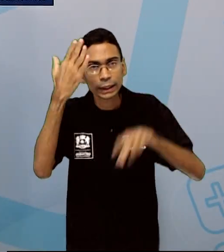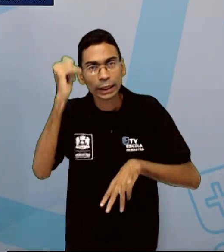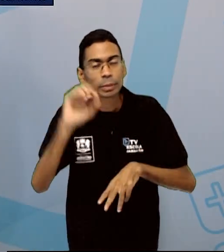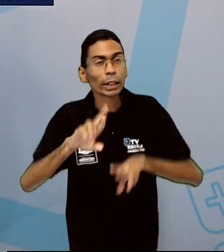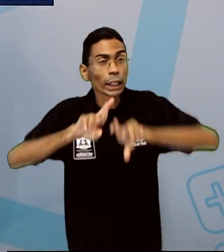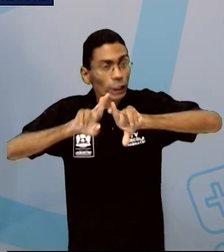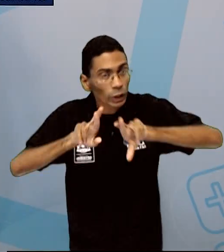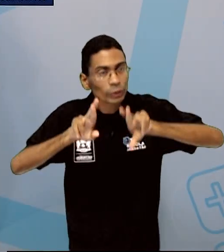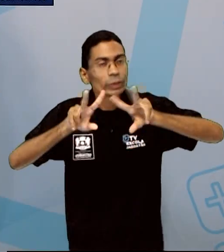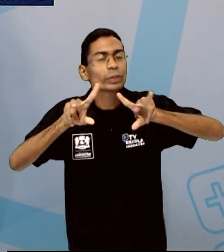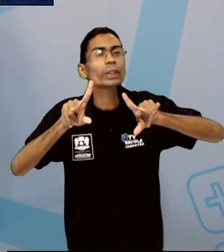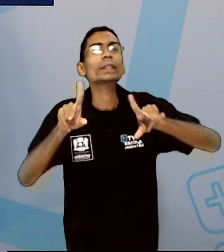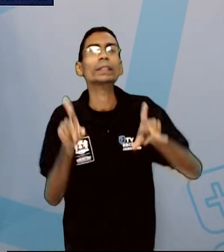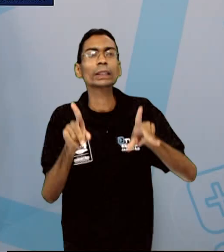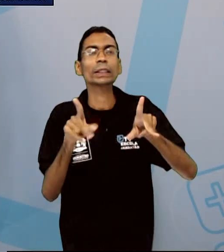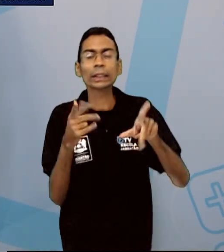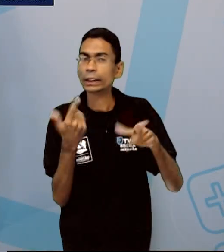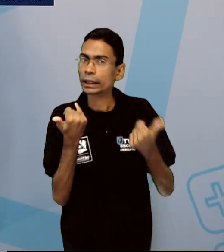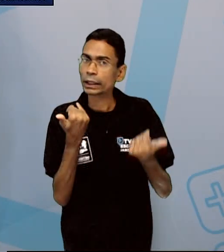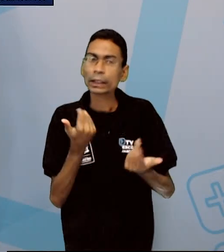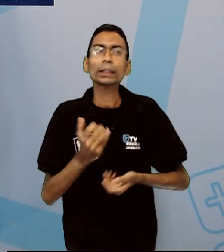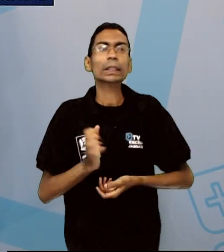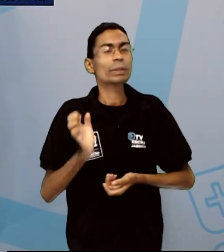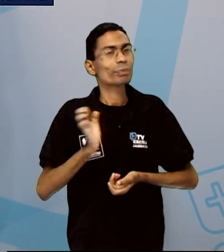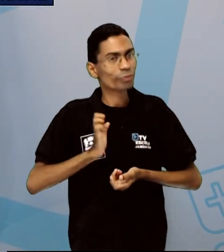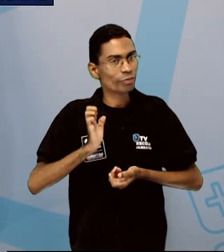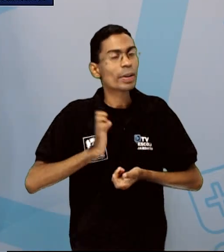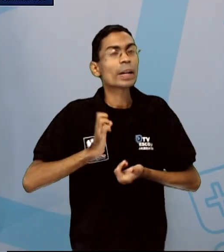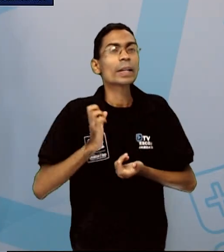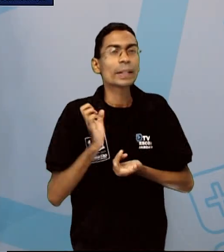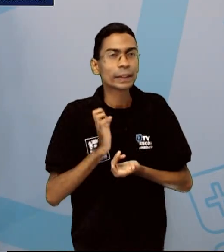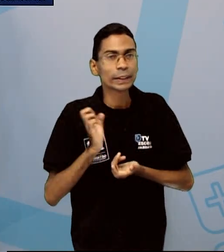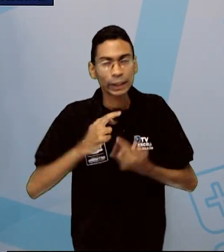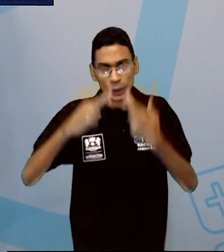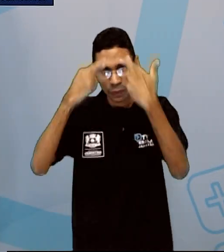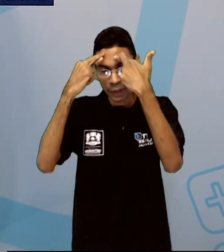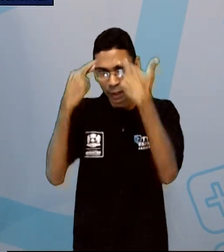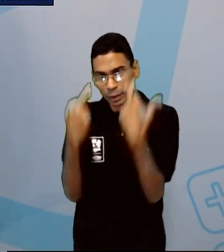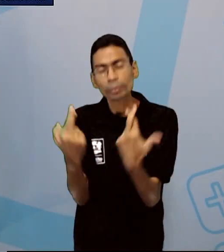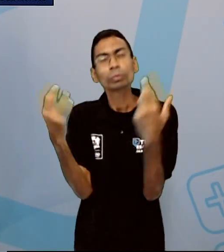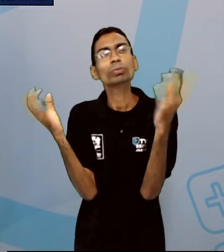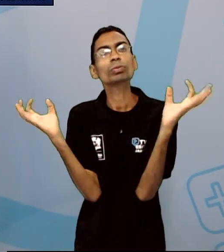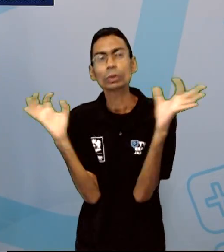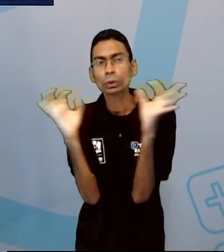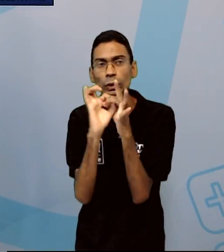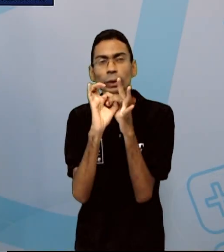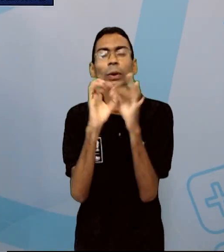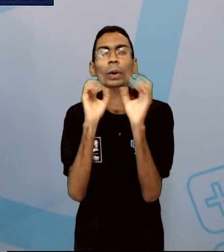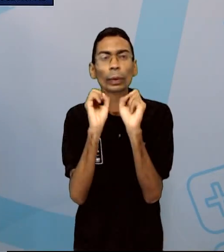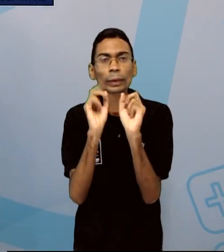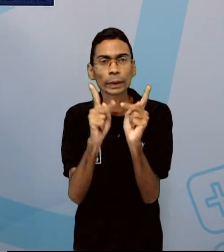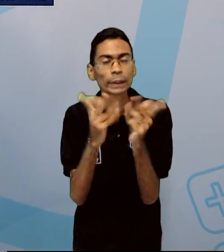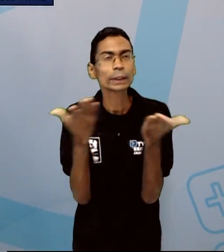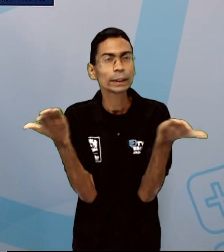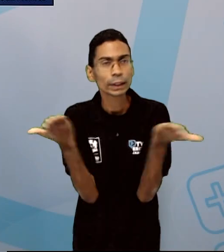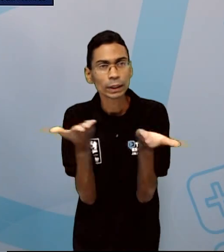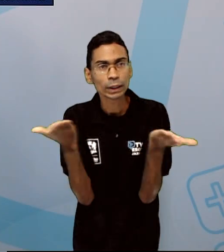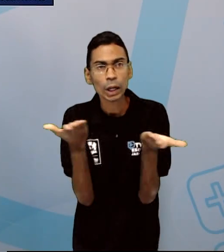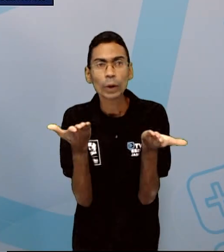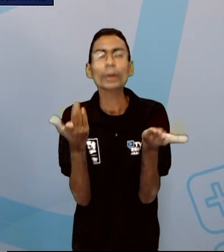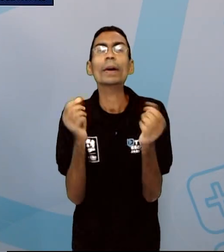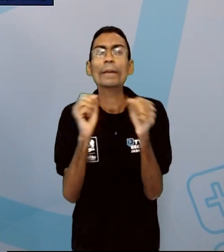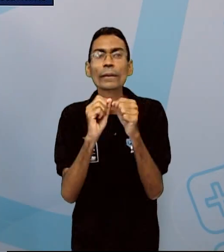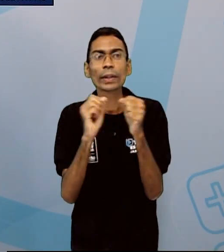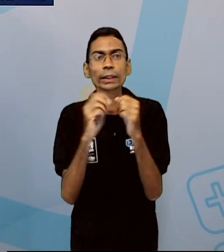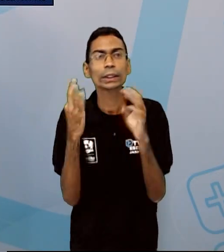a diferença, ela nos enriquece e o respeito, ele nos une. Então, vamos fazer